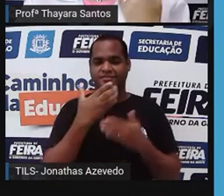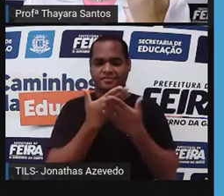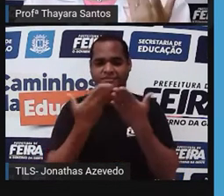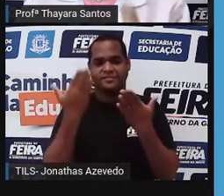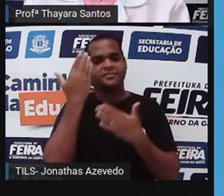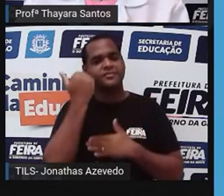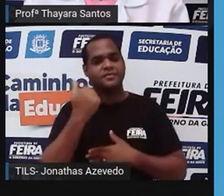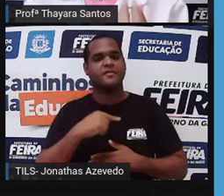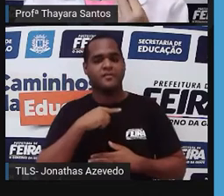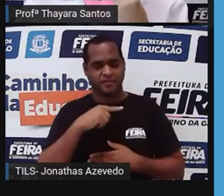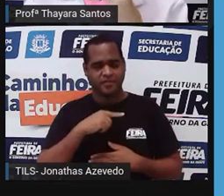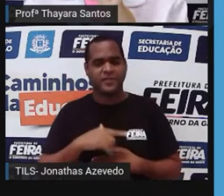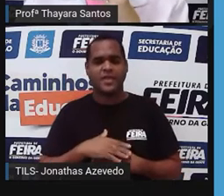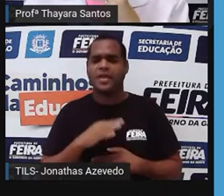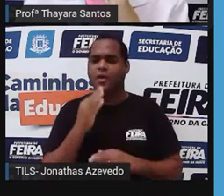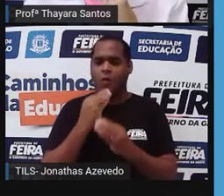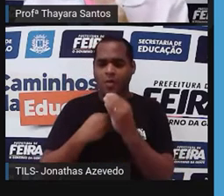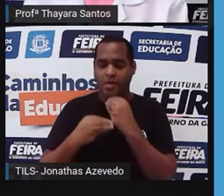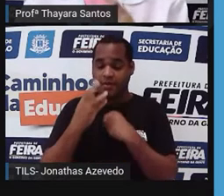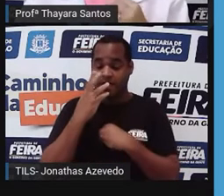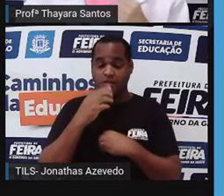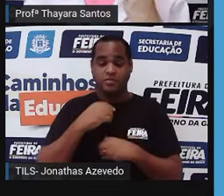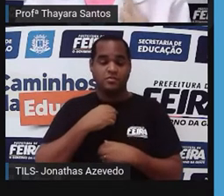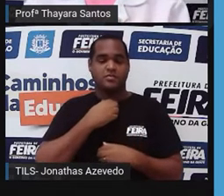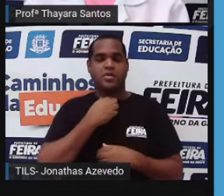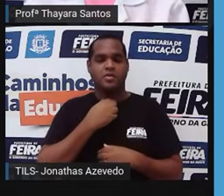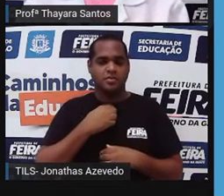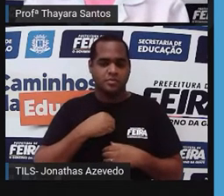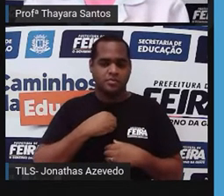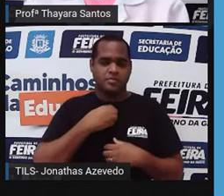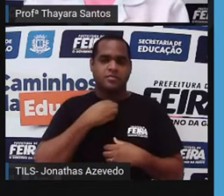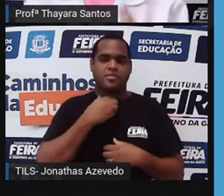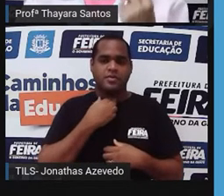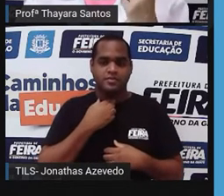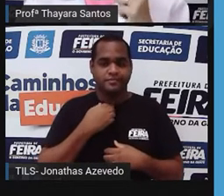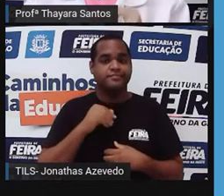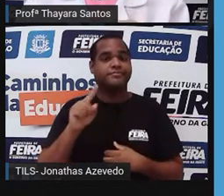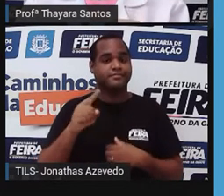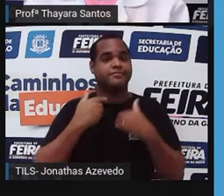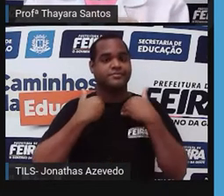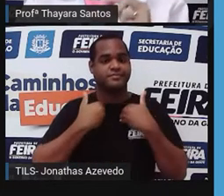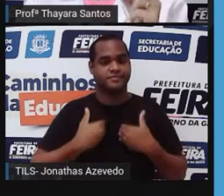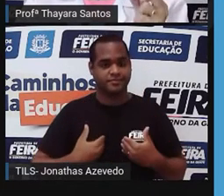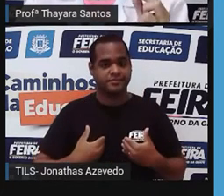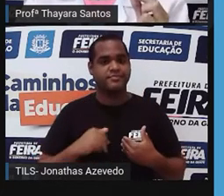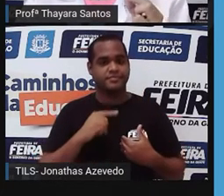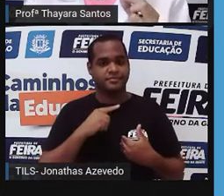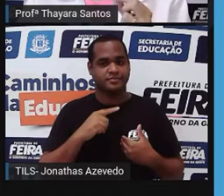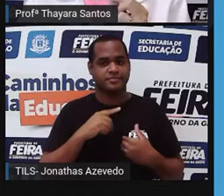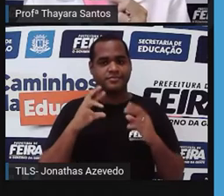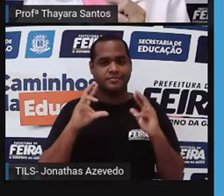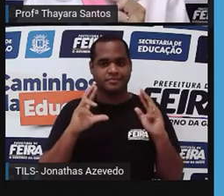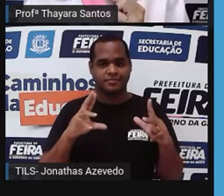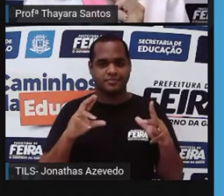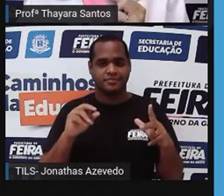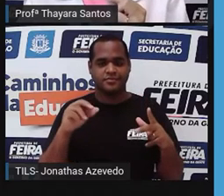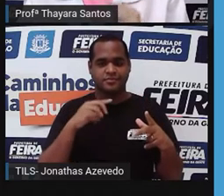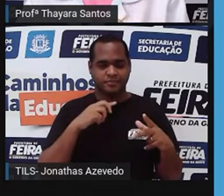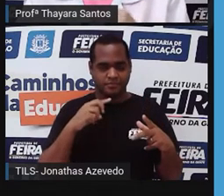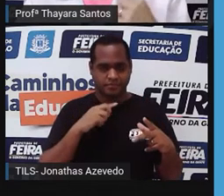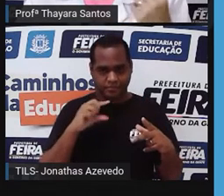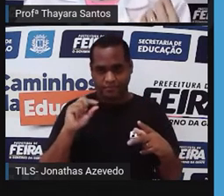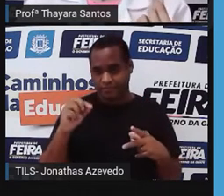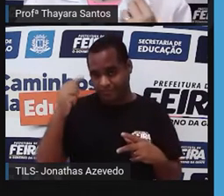quando a gente está comendo o que se engasga, isso aí é um reflexo do nosso corpo, porque provavelmente o alimento, ao invés de descer pelo